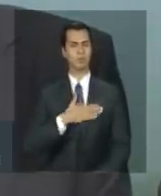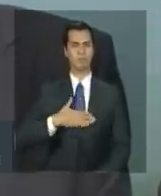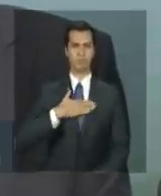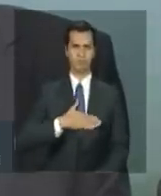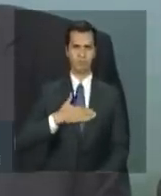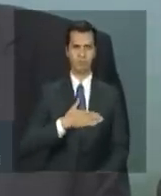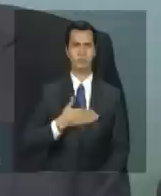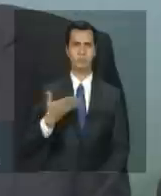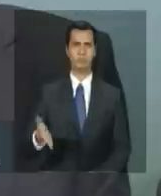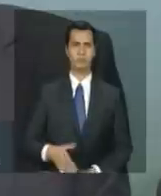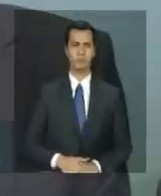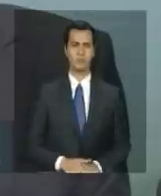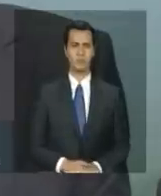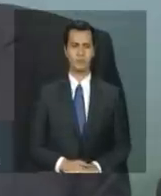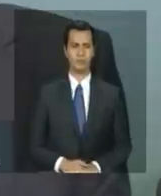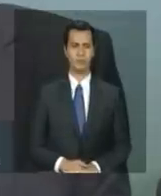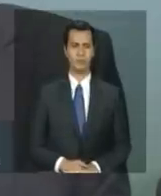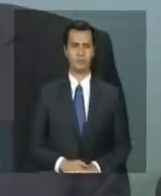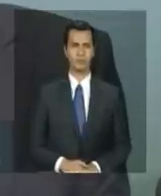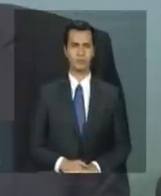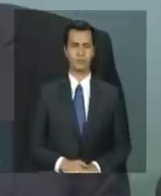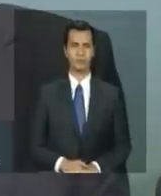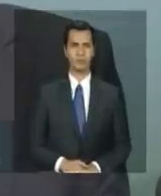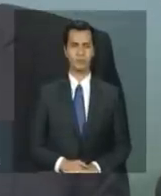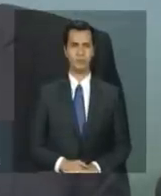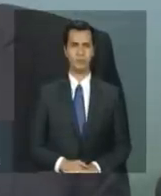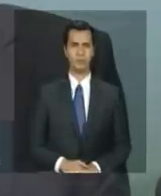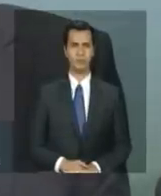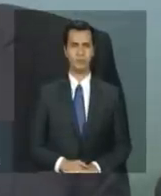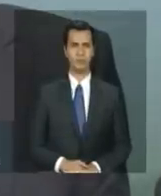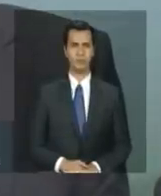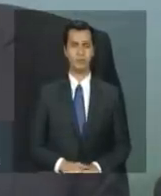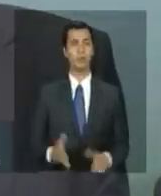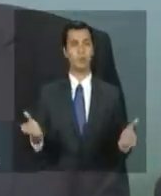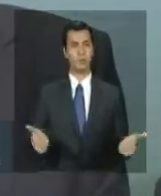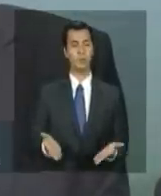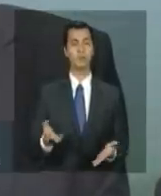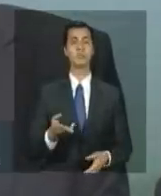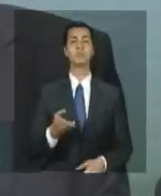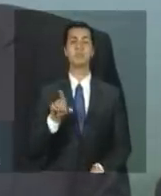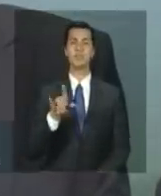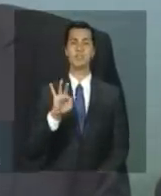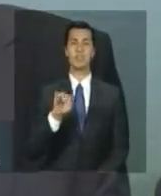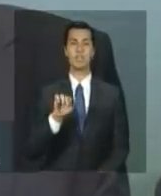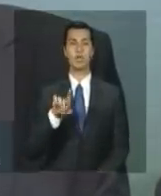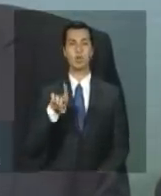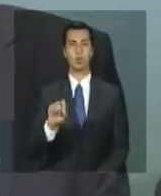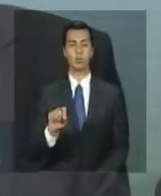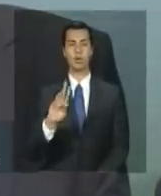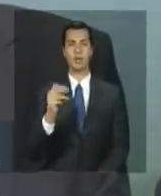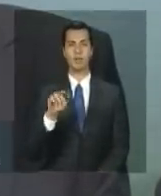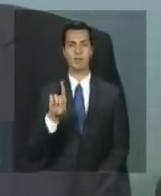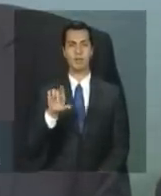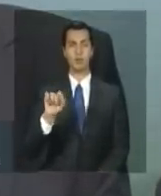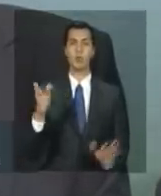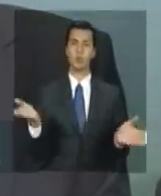quero dizer para o Fernando Haddad que despede hoje de nós que eu lamento